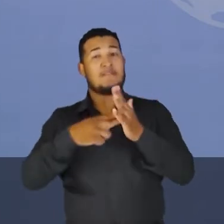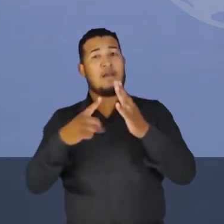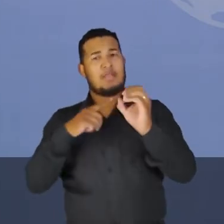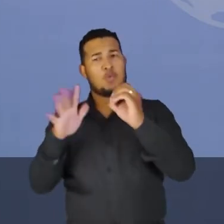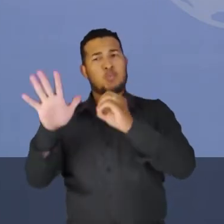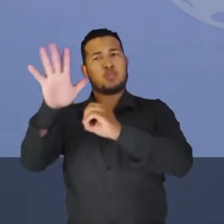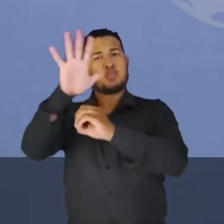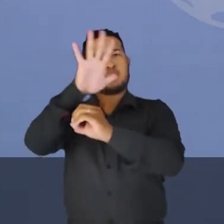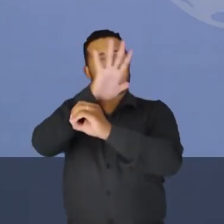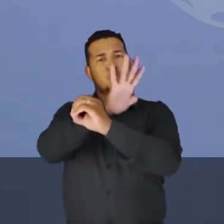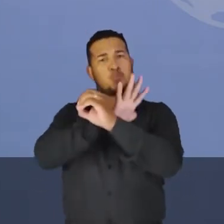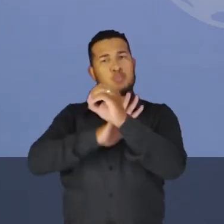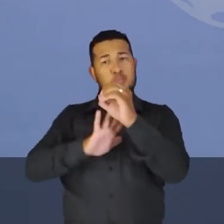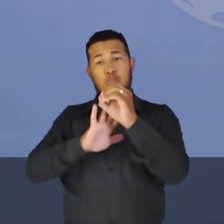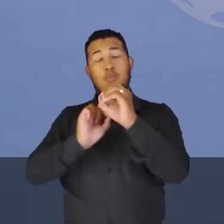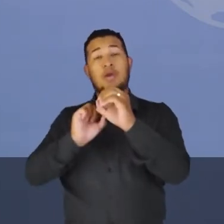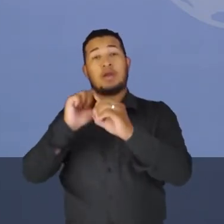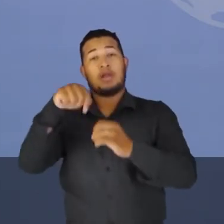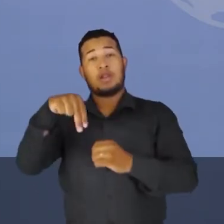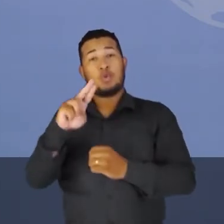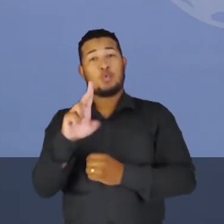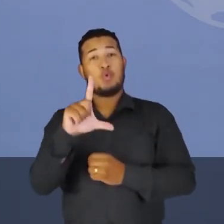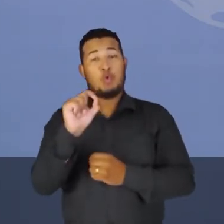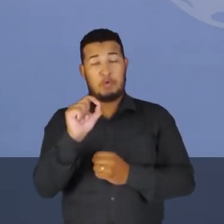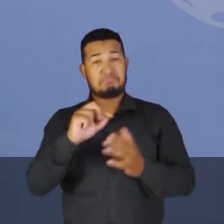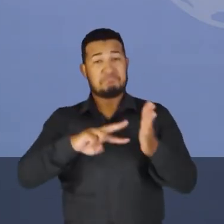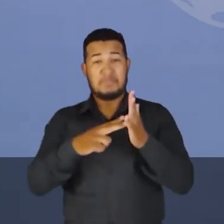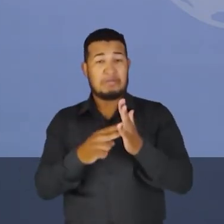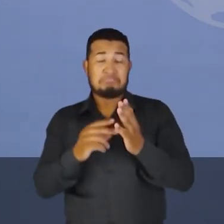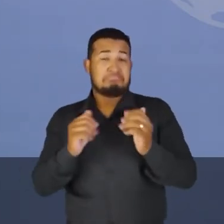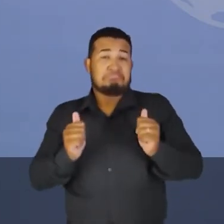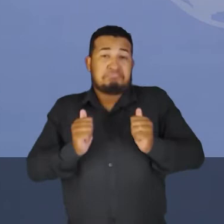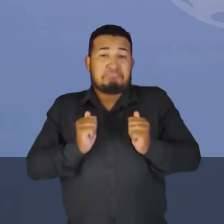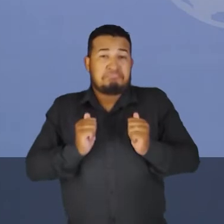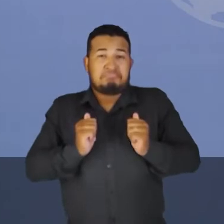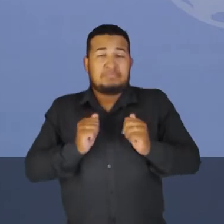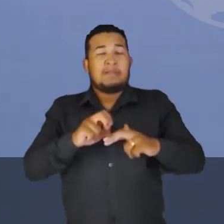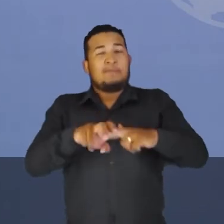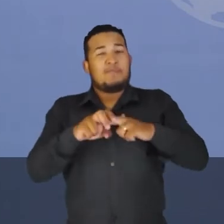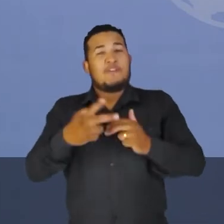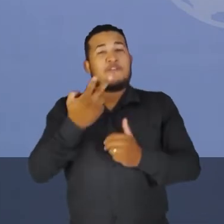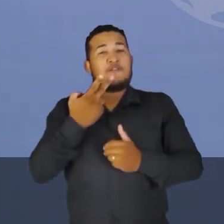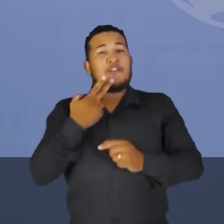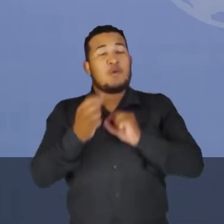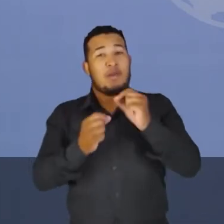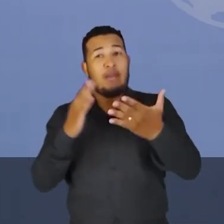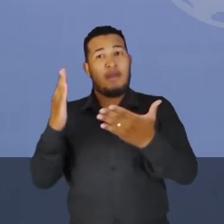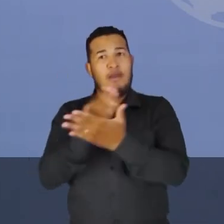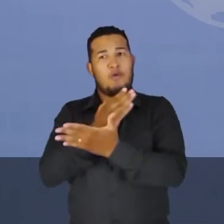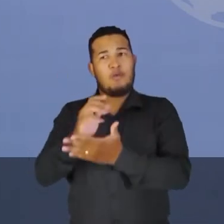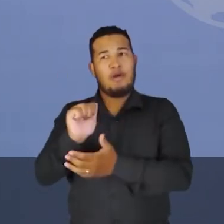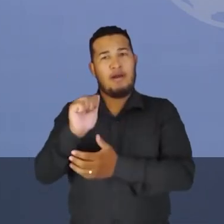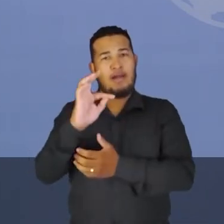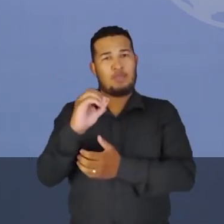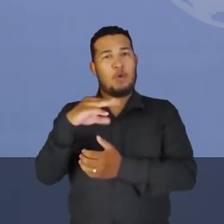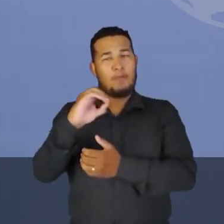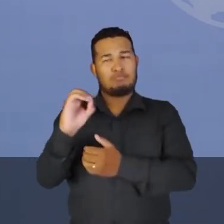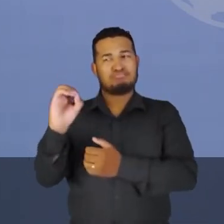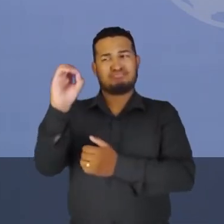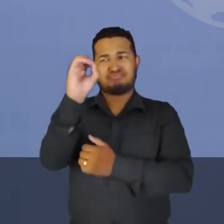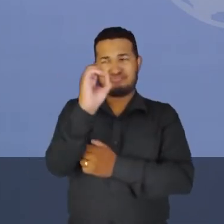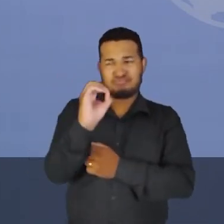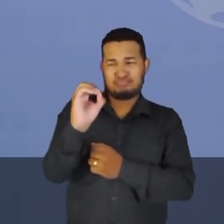magnético nulo. Então, foi por isso que eu disse que alguns átomos poderiam